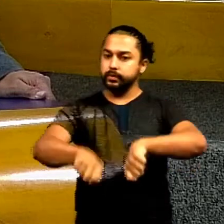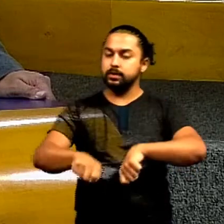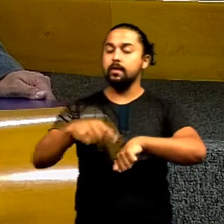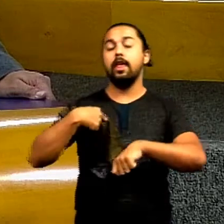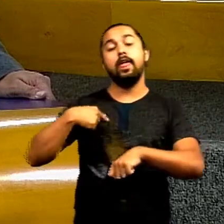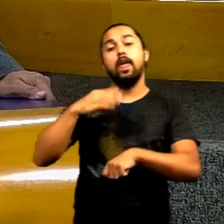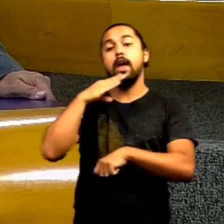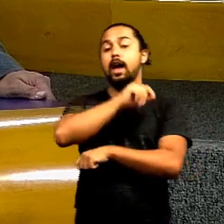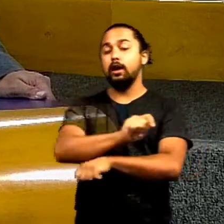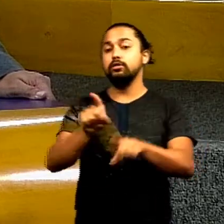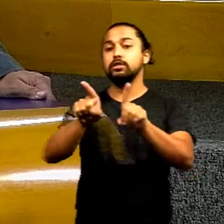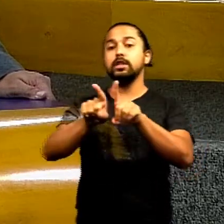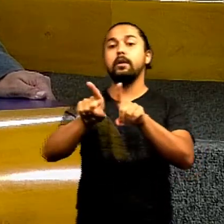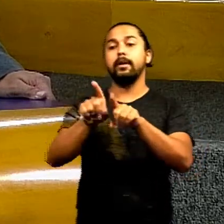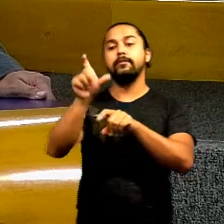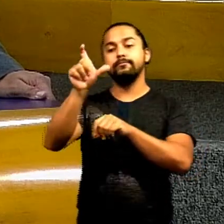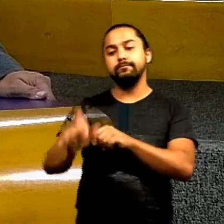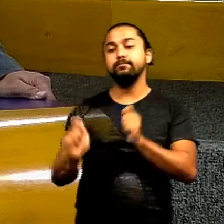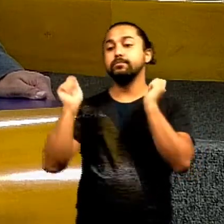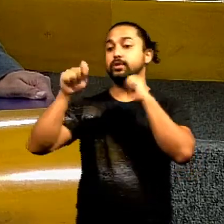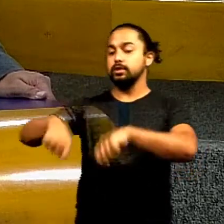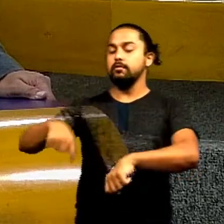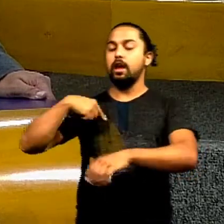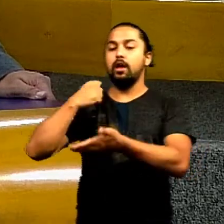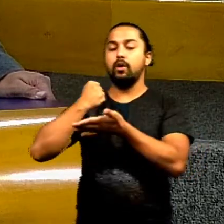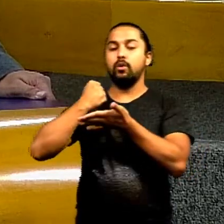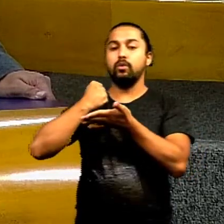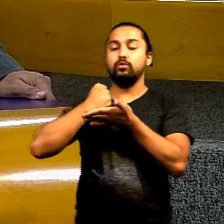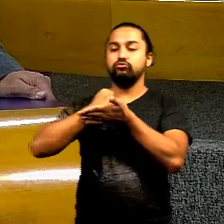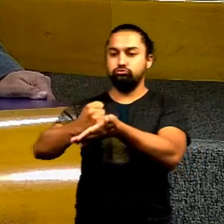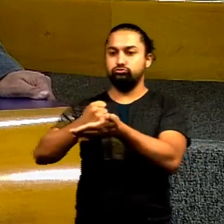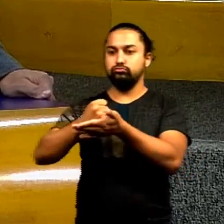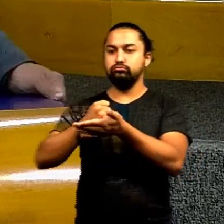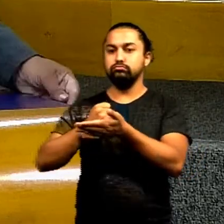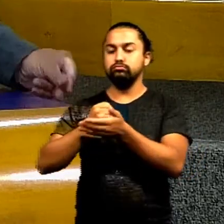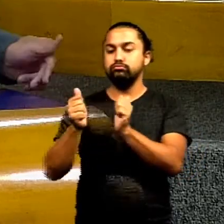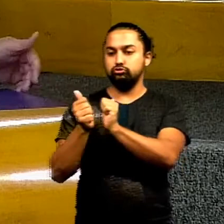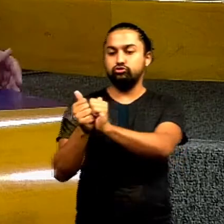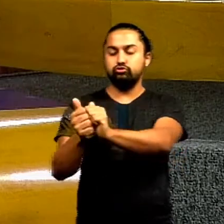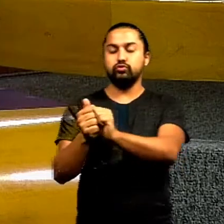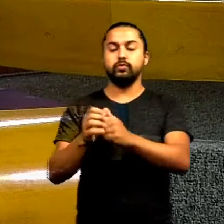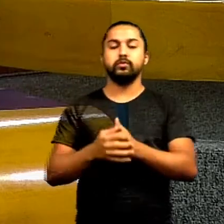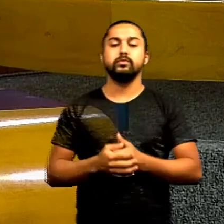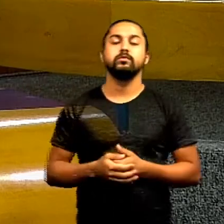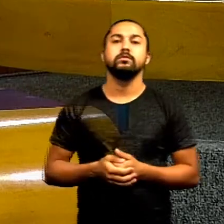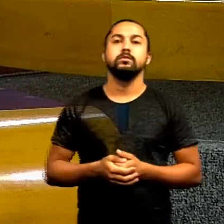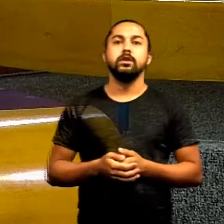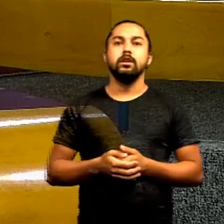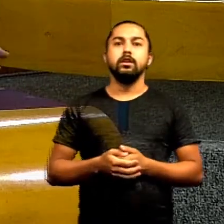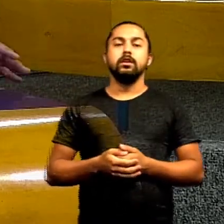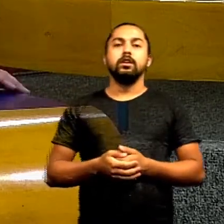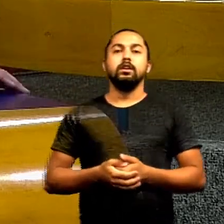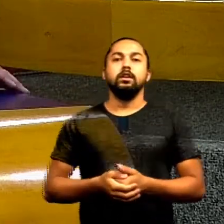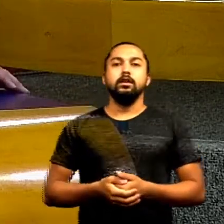eu Vossa Excelência pode ter certeza que eu vou estar à disposição vereador Milton depois vereador Lucas que estão